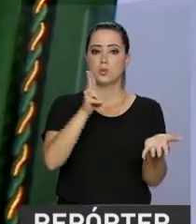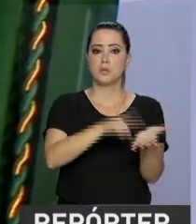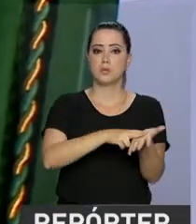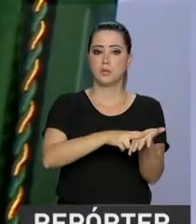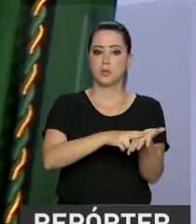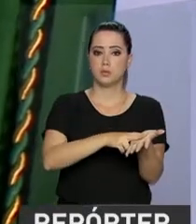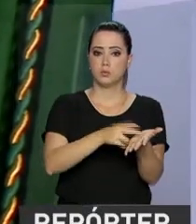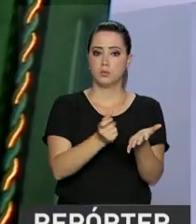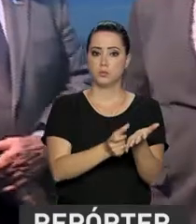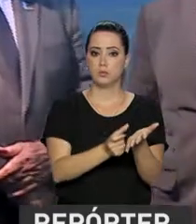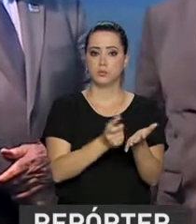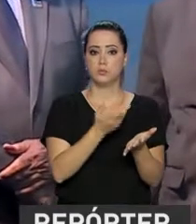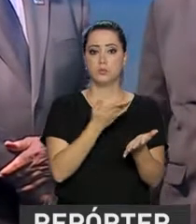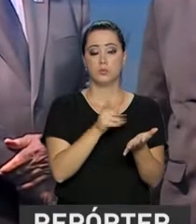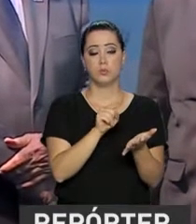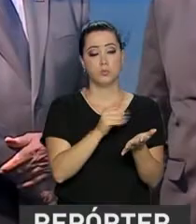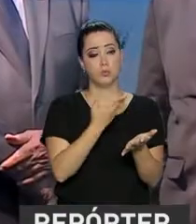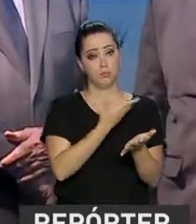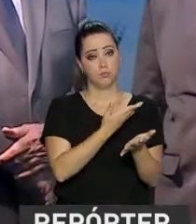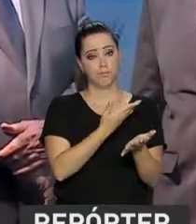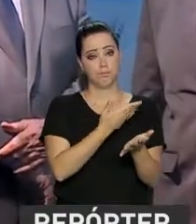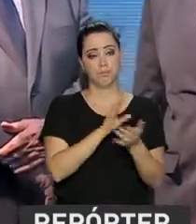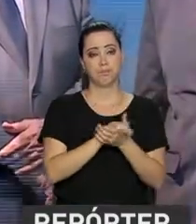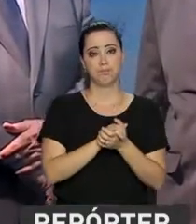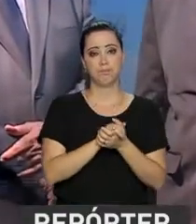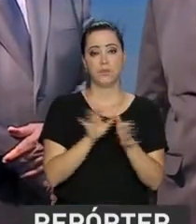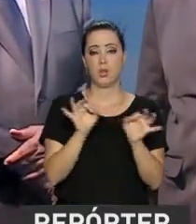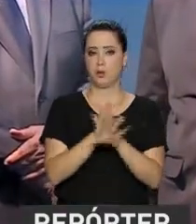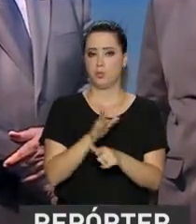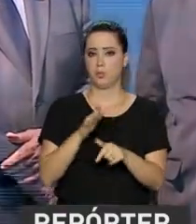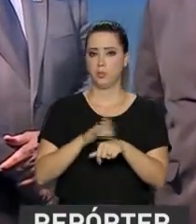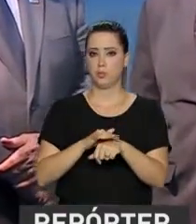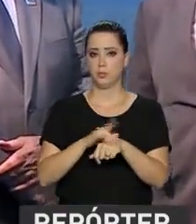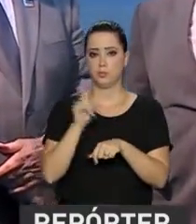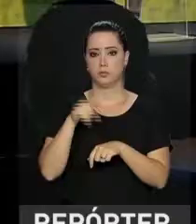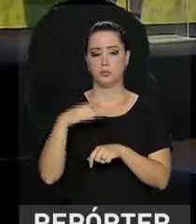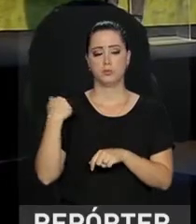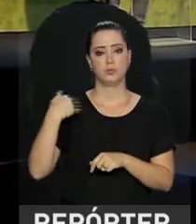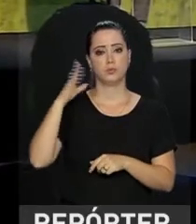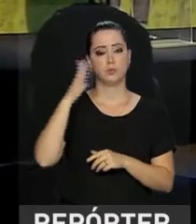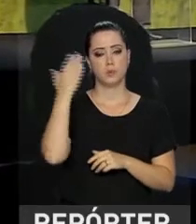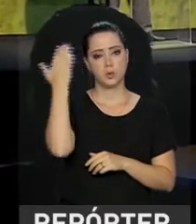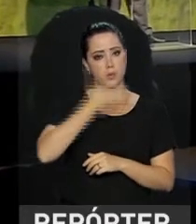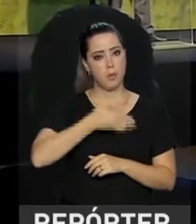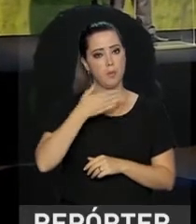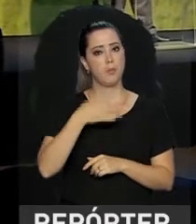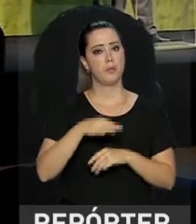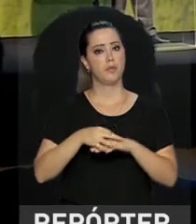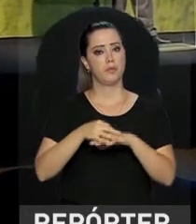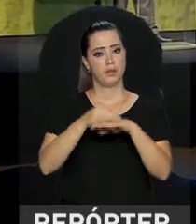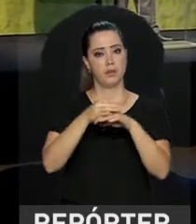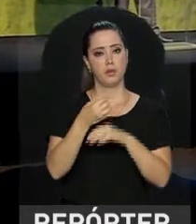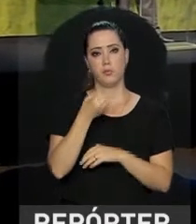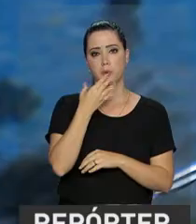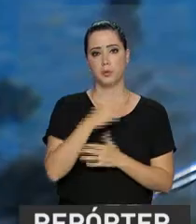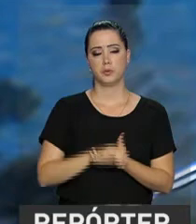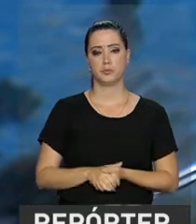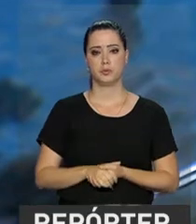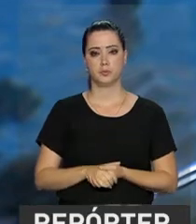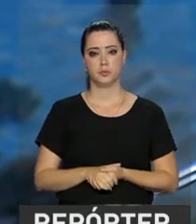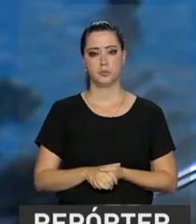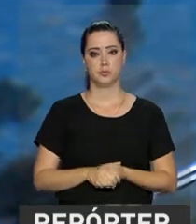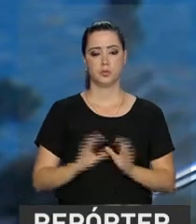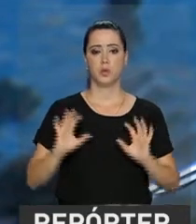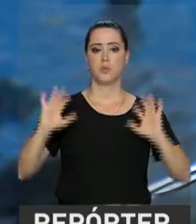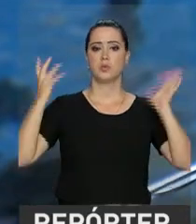novo selo dos Correios. Segundo Michel Temer, a erradicação da doença é mais uma prova da qualidade da nossa carne. Esta é uma